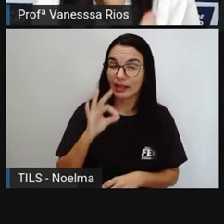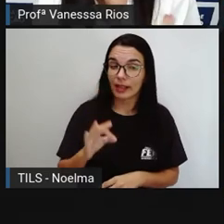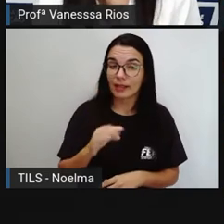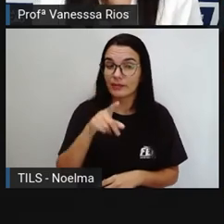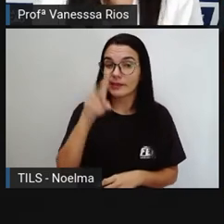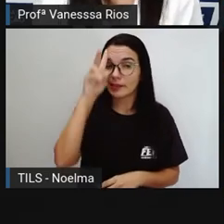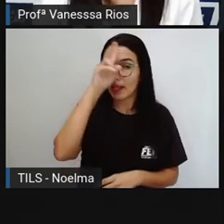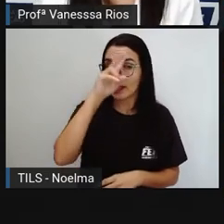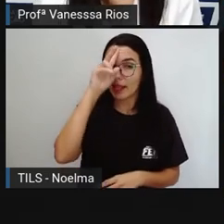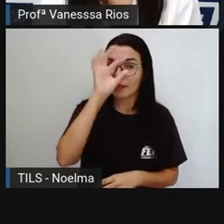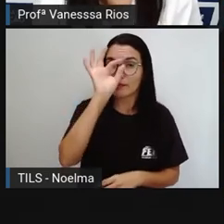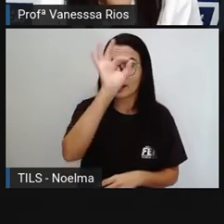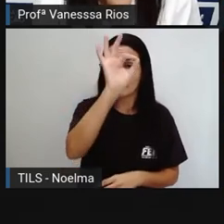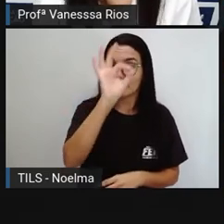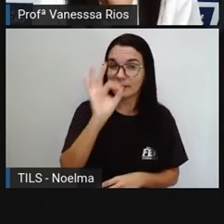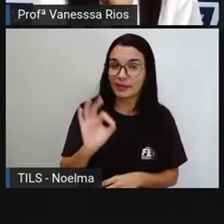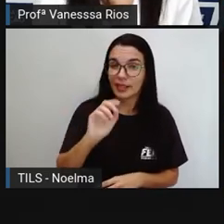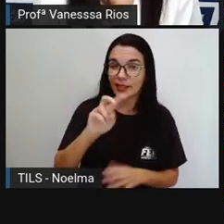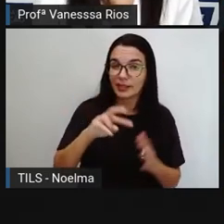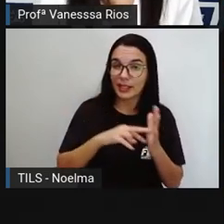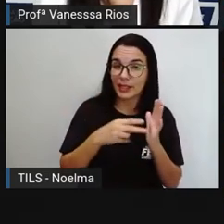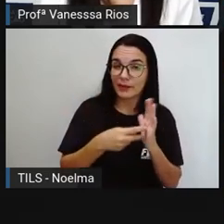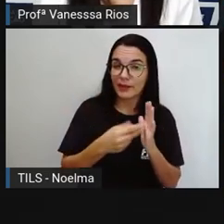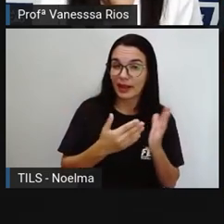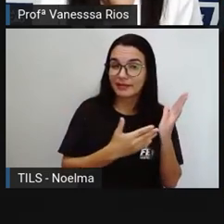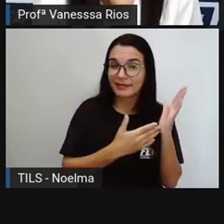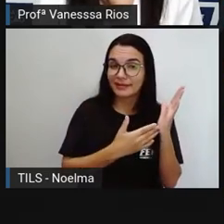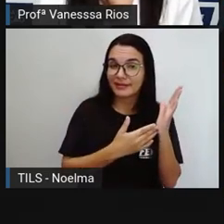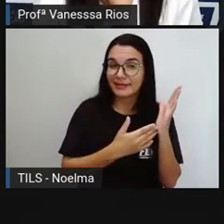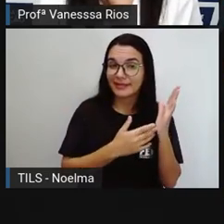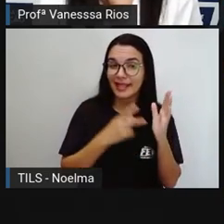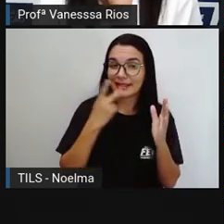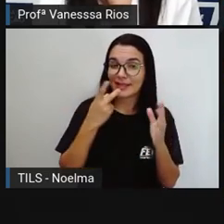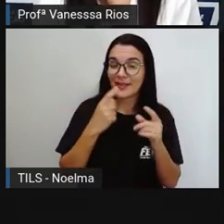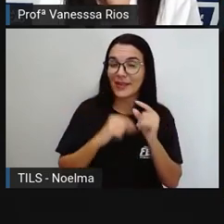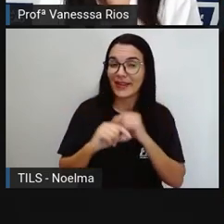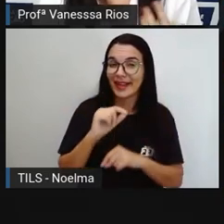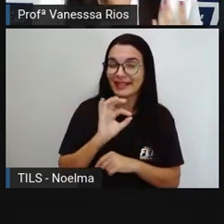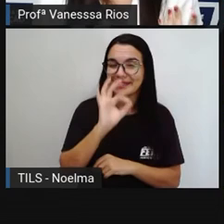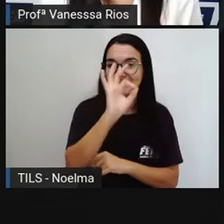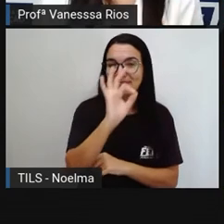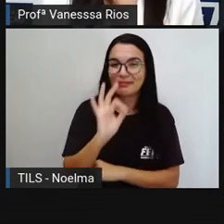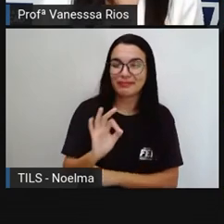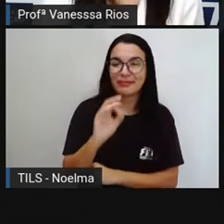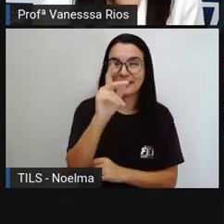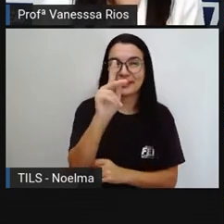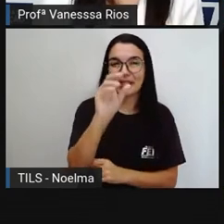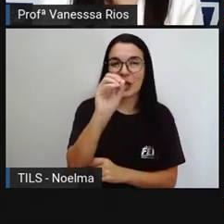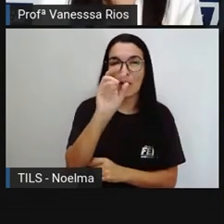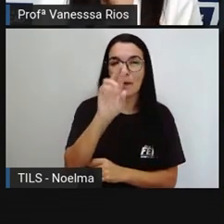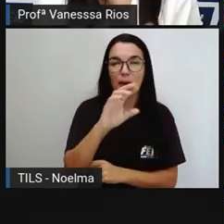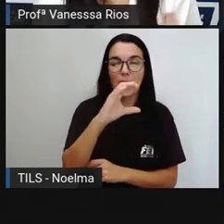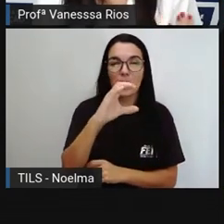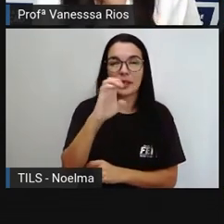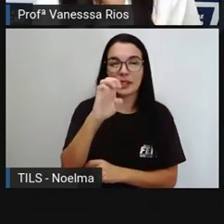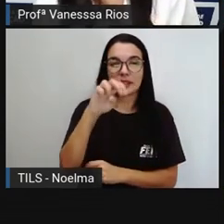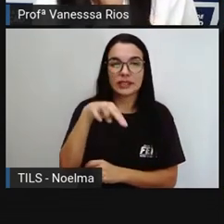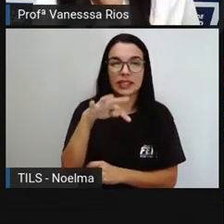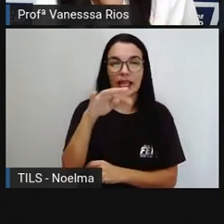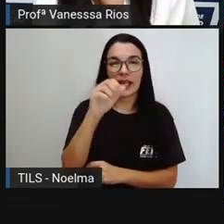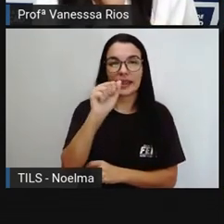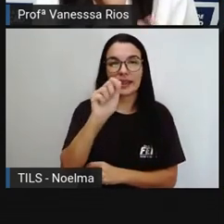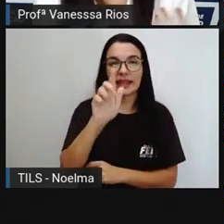esse símbolo significa? Olhem só Nós estamos falando aí quando a gente fala em 90% e